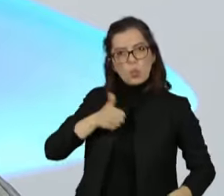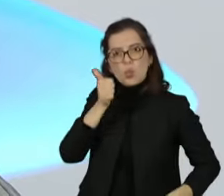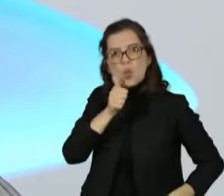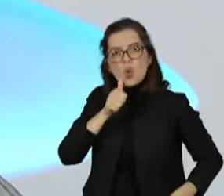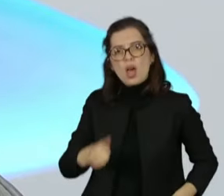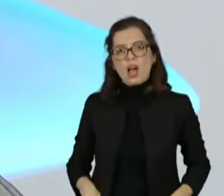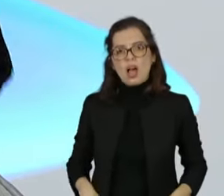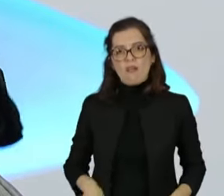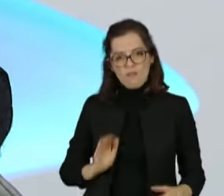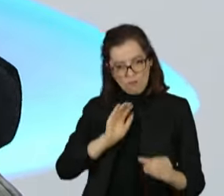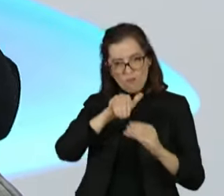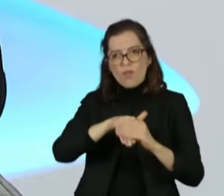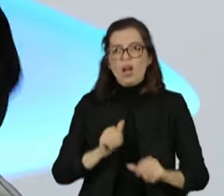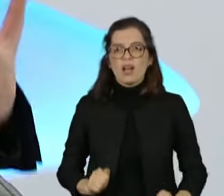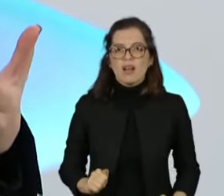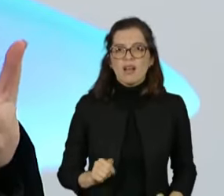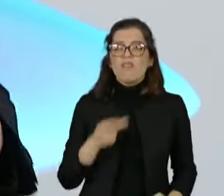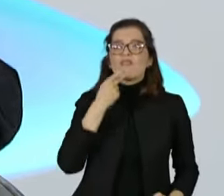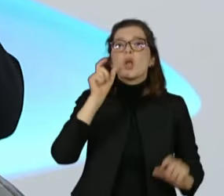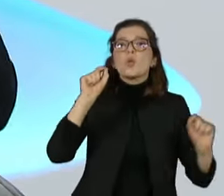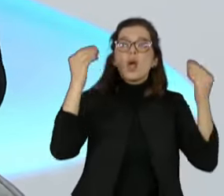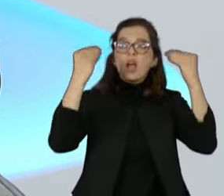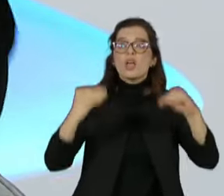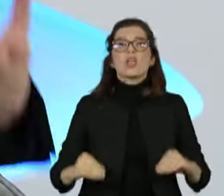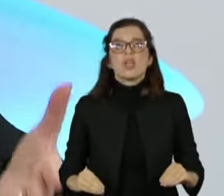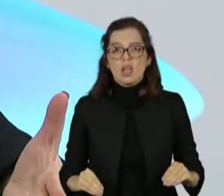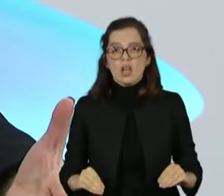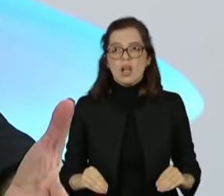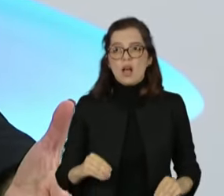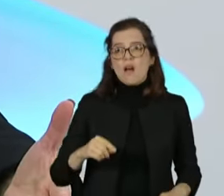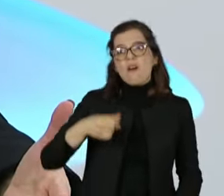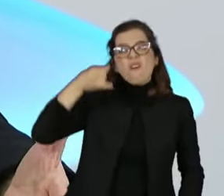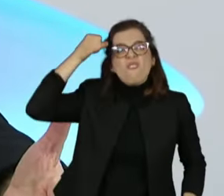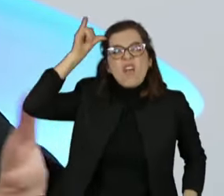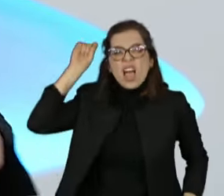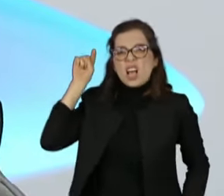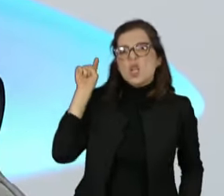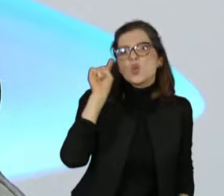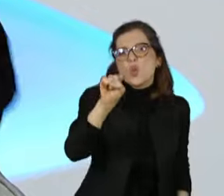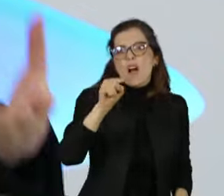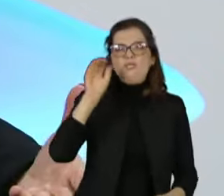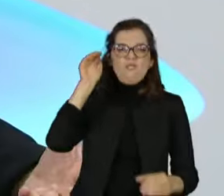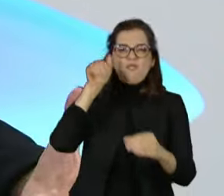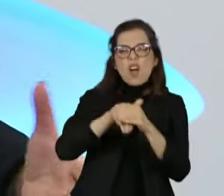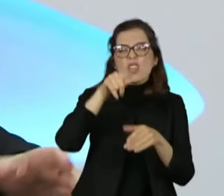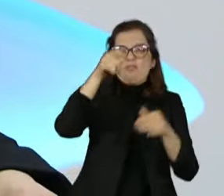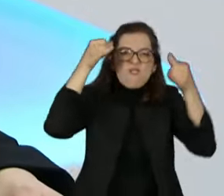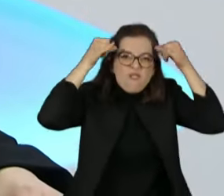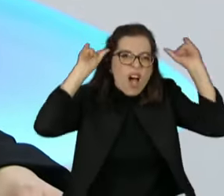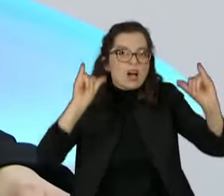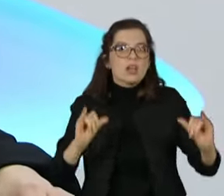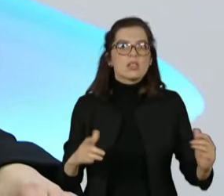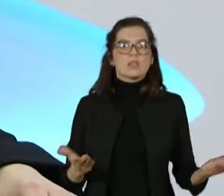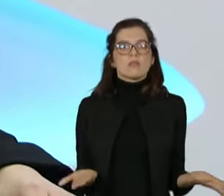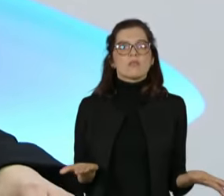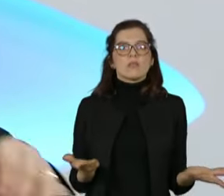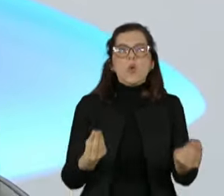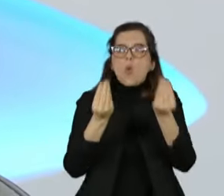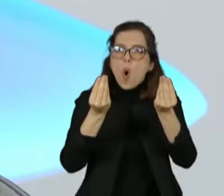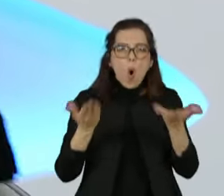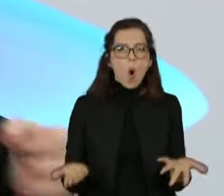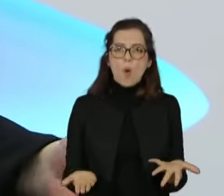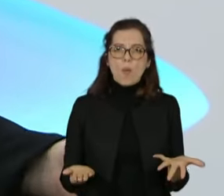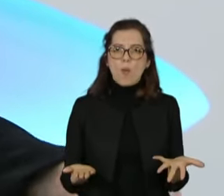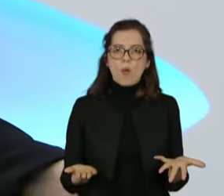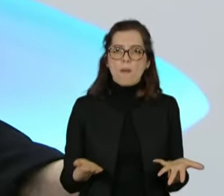Não por mim, mas porque chamou as mulheres brasileiras que querem votar em mulheres, utilizando esse termo em relação às mulheres.